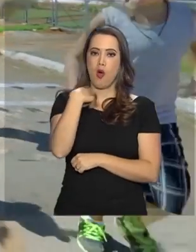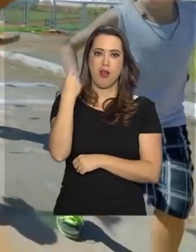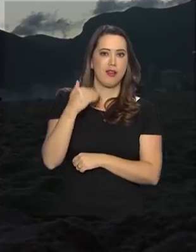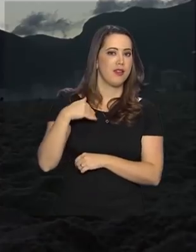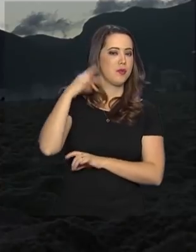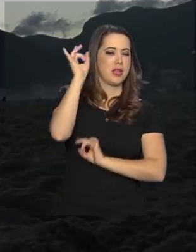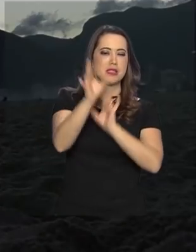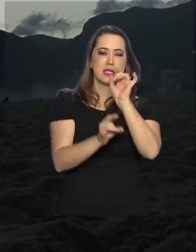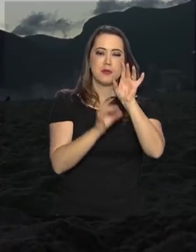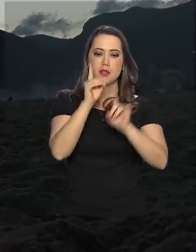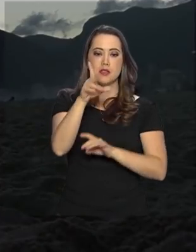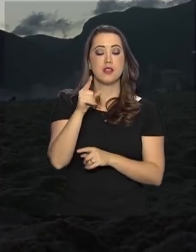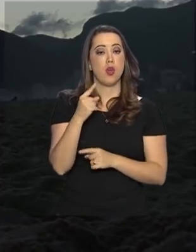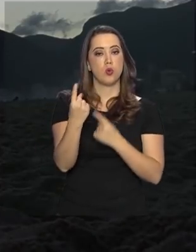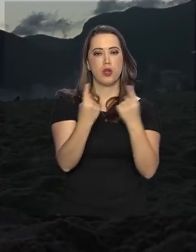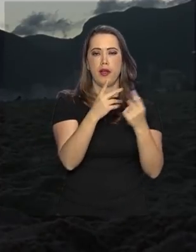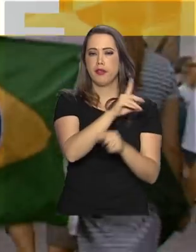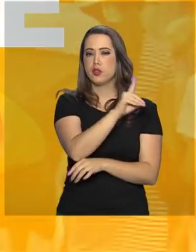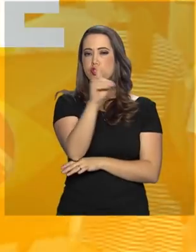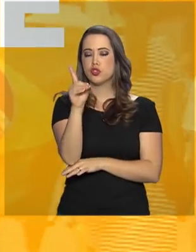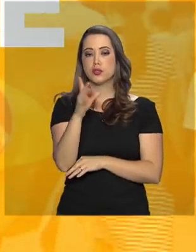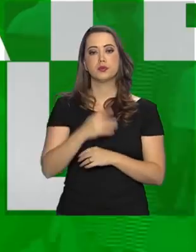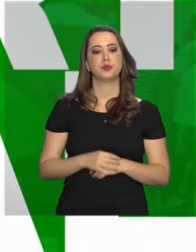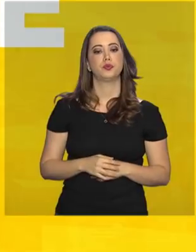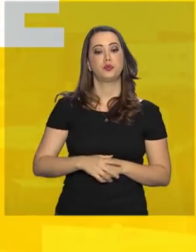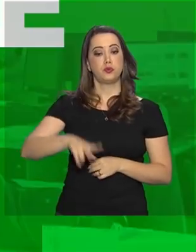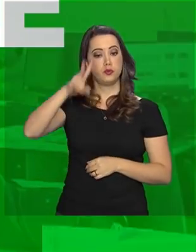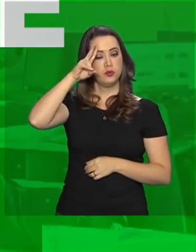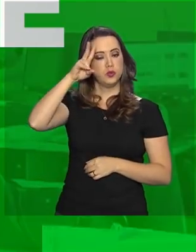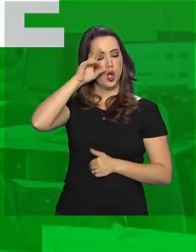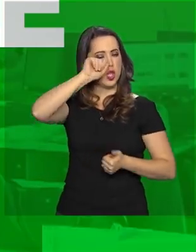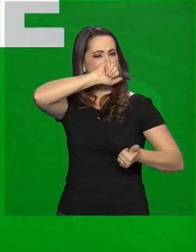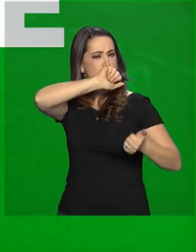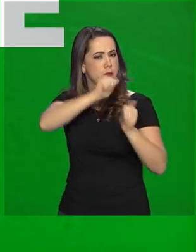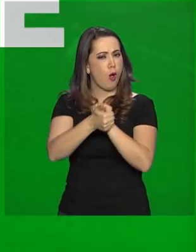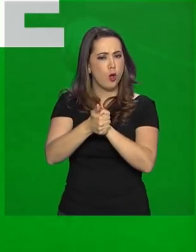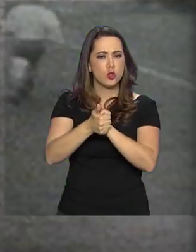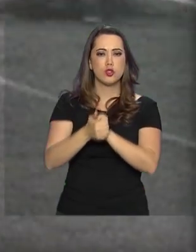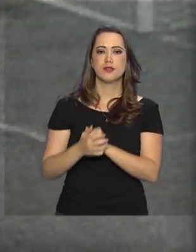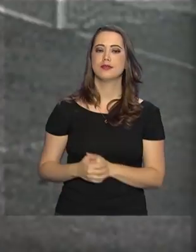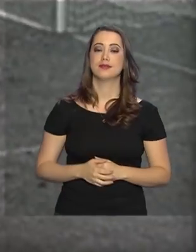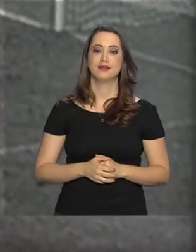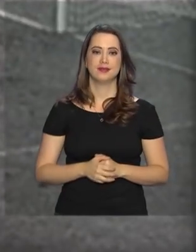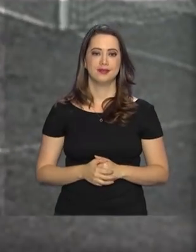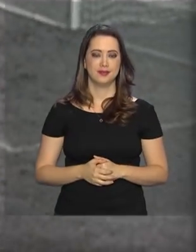faixa especial para cada dia. Segunda, esporte total.